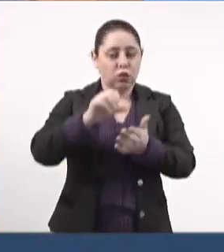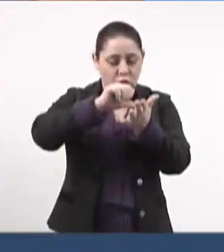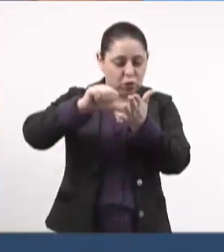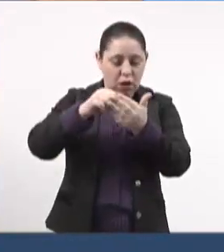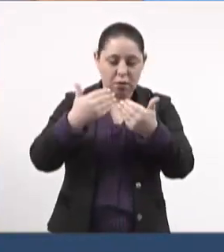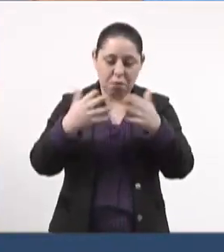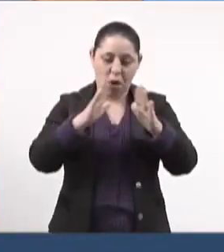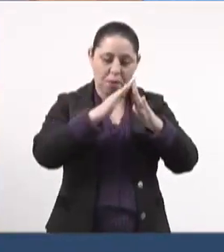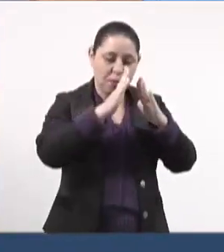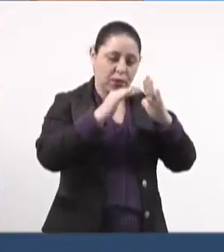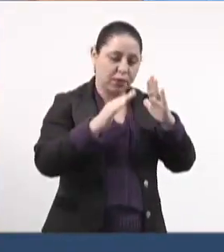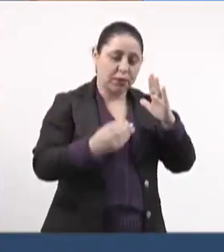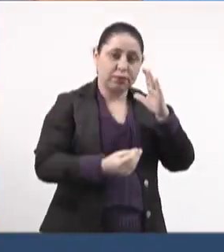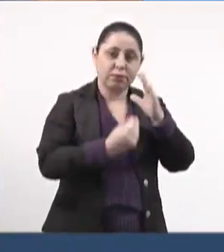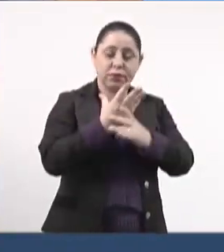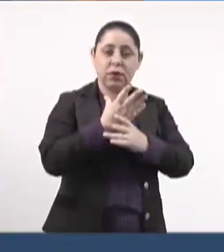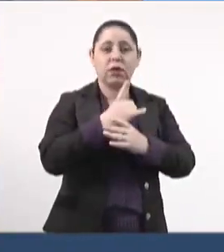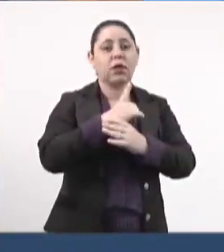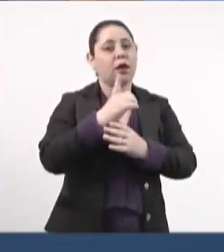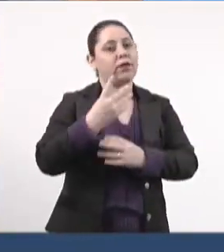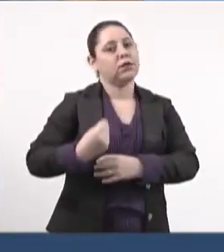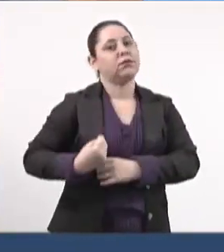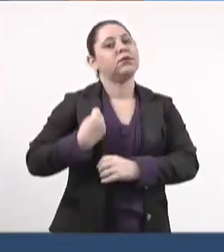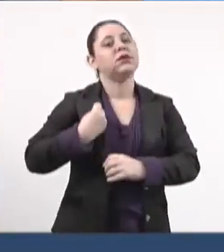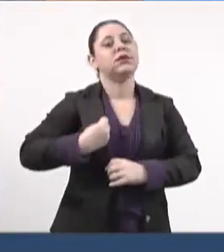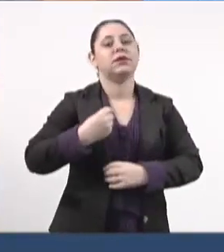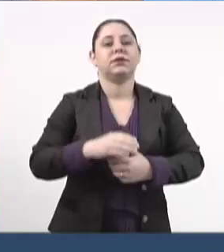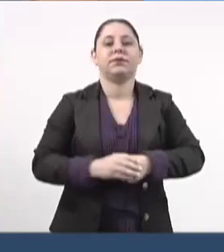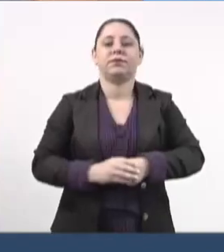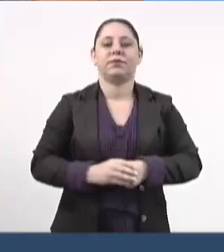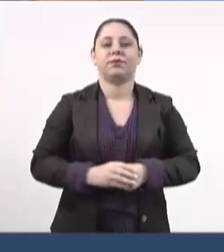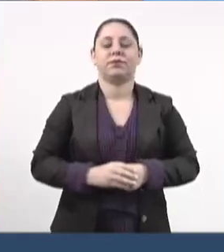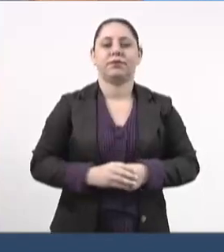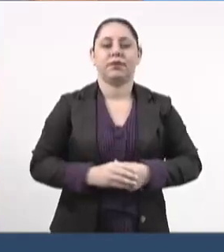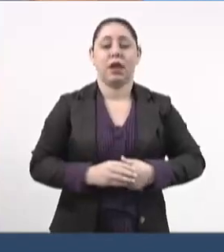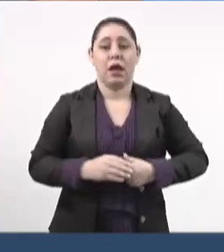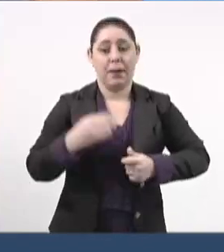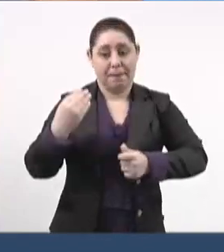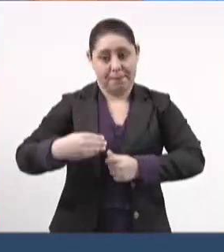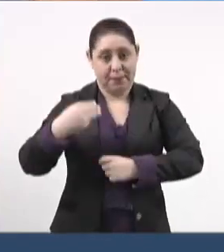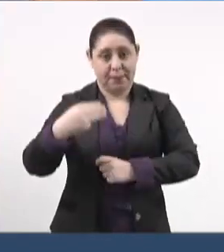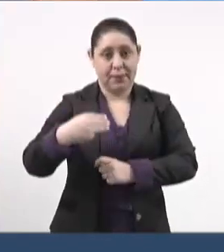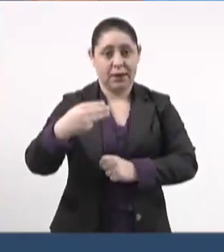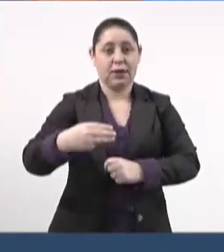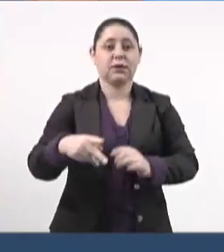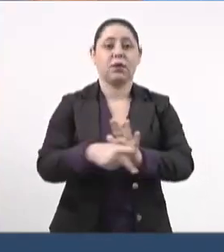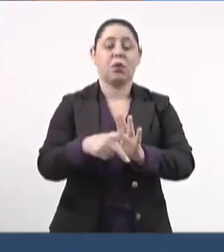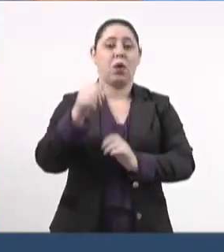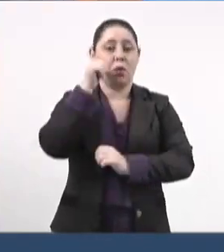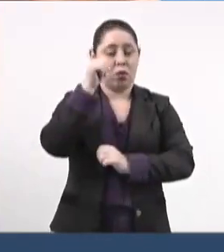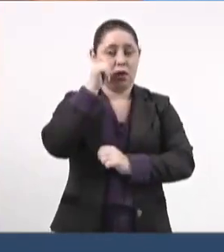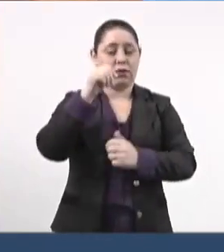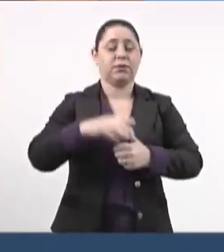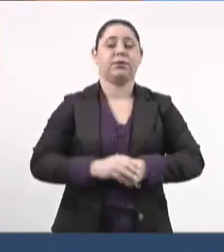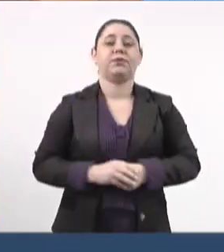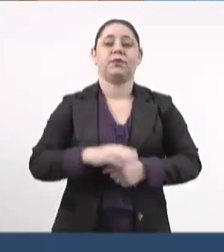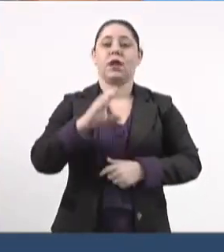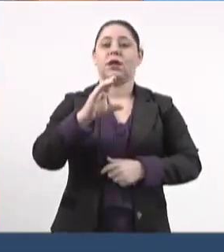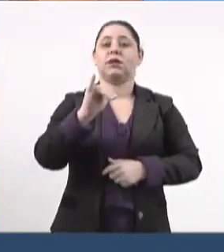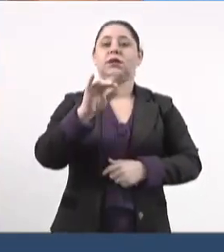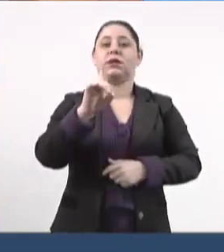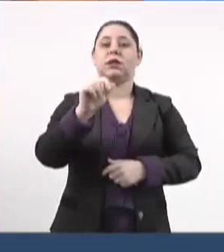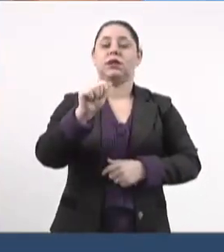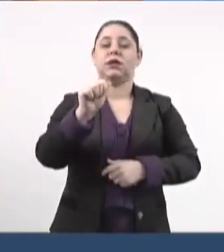IMOL na Casa da Mulher Brasileira contou com a presença da nossa ministra das mulheres, Cida